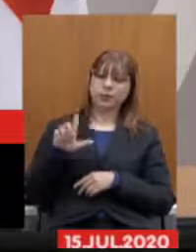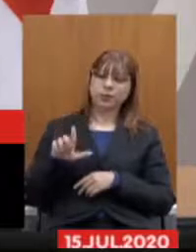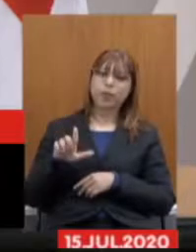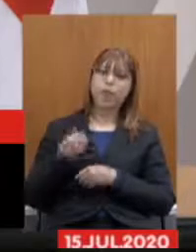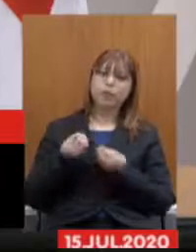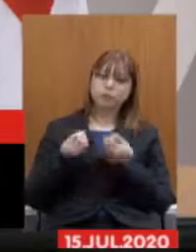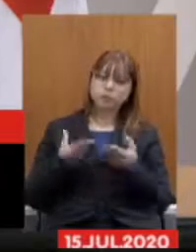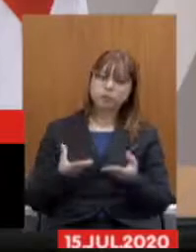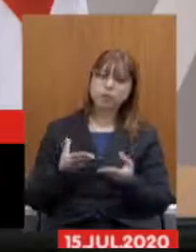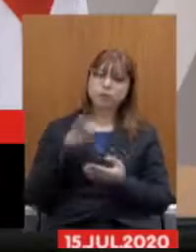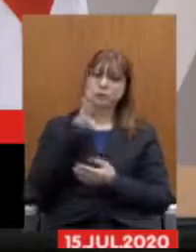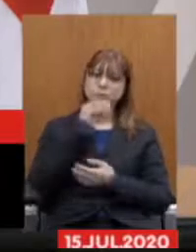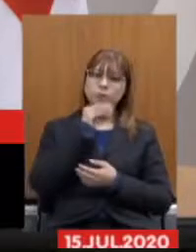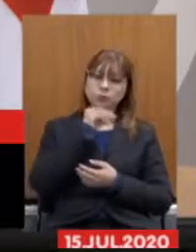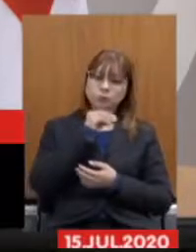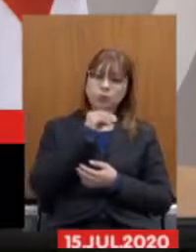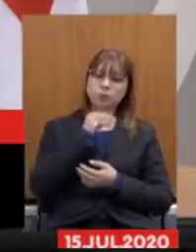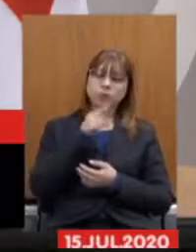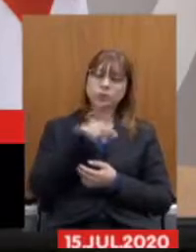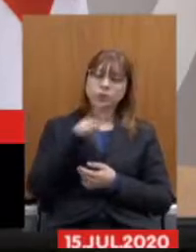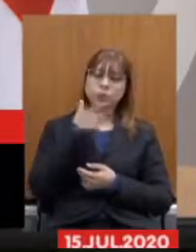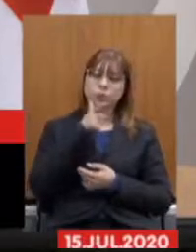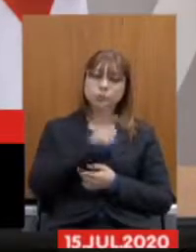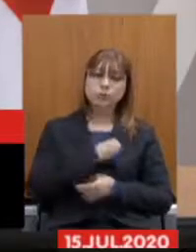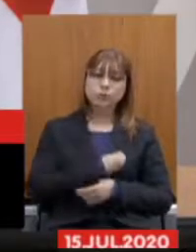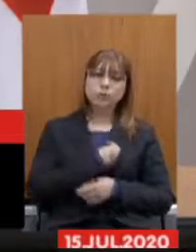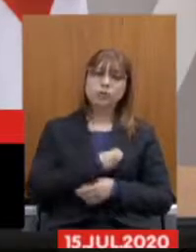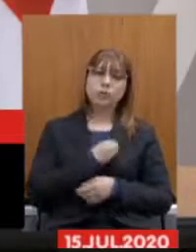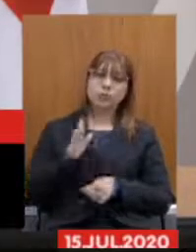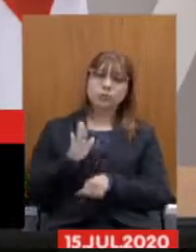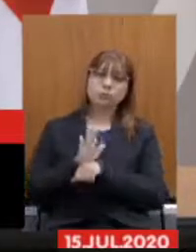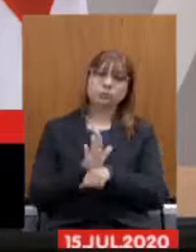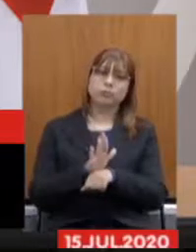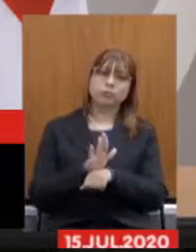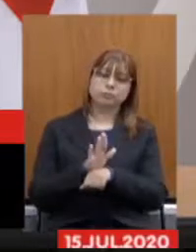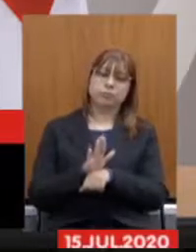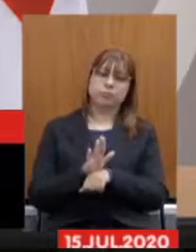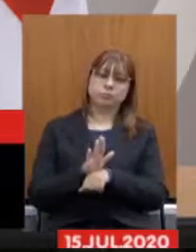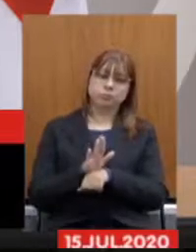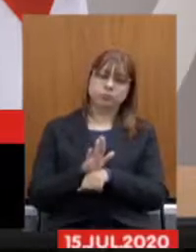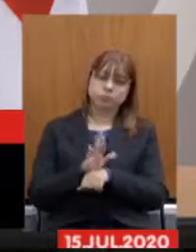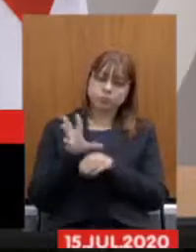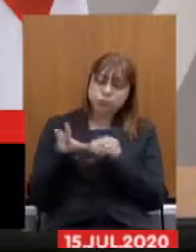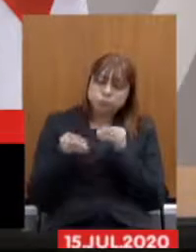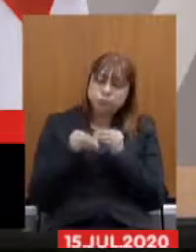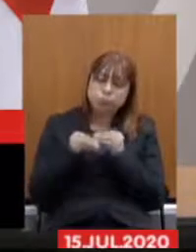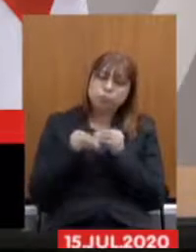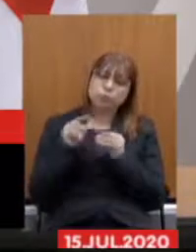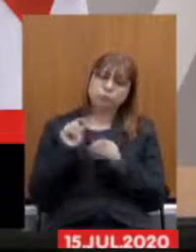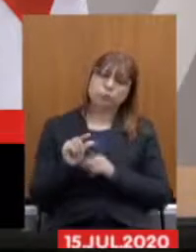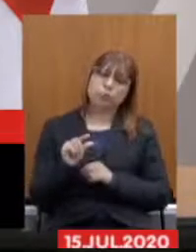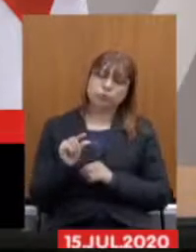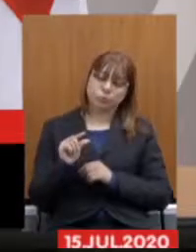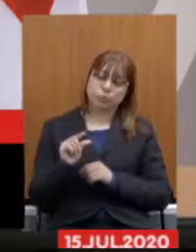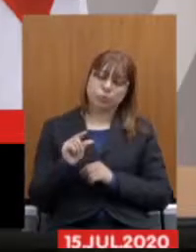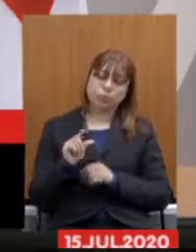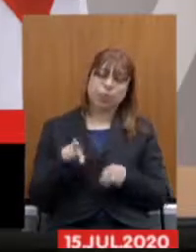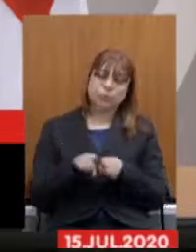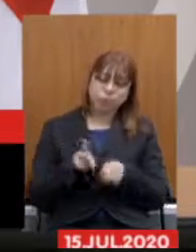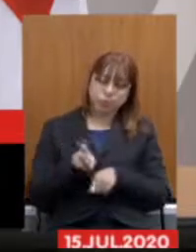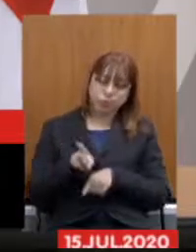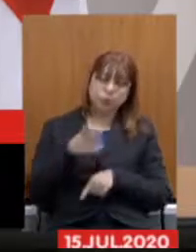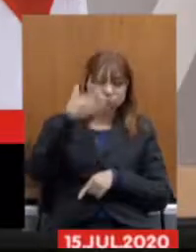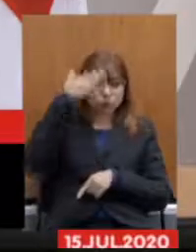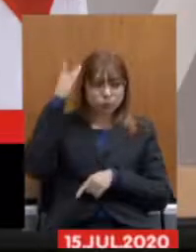esses trabalhadores para poderem sobreviver uma ajuda de custo que continuou também no governo Zema